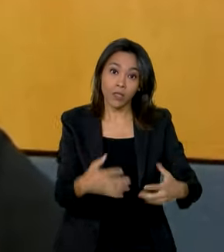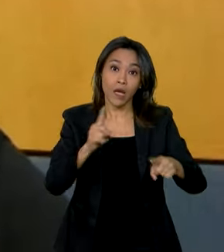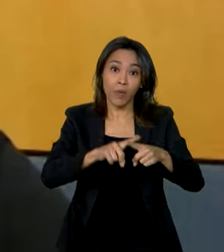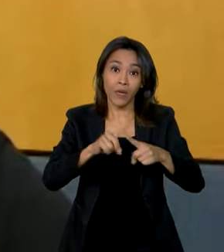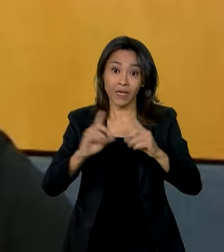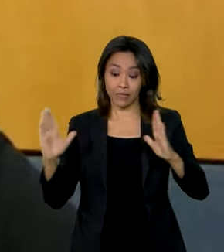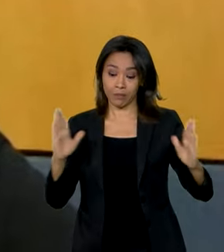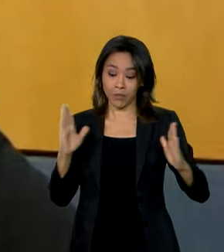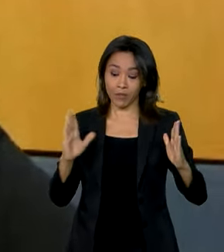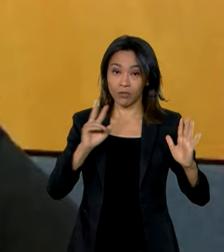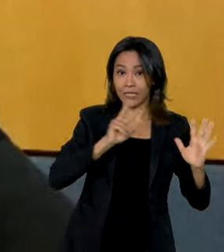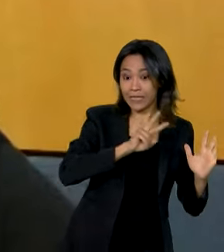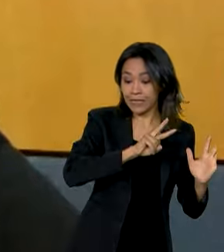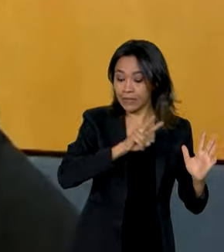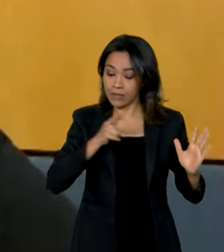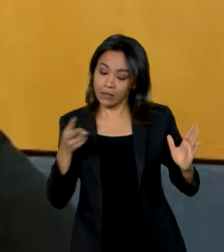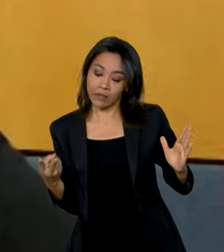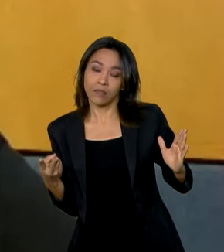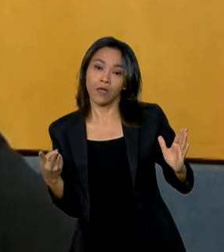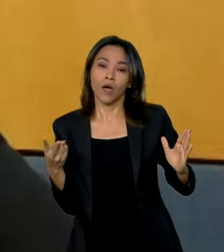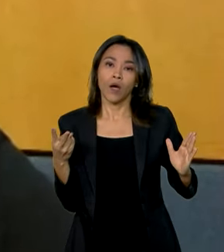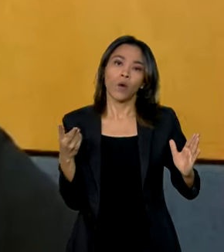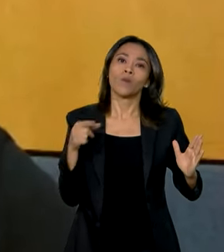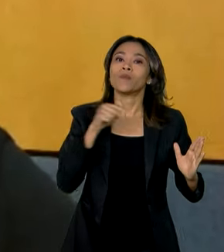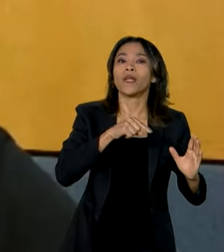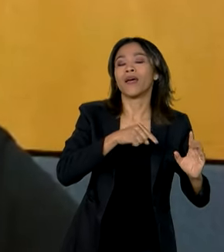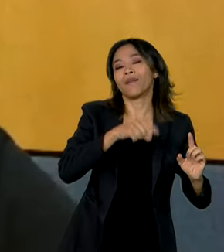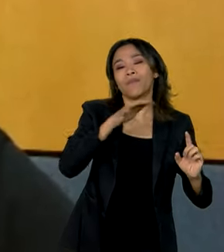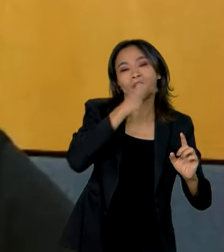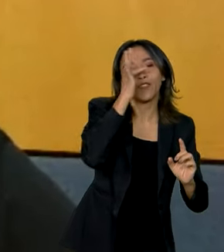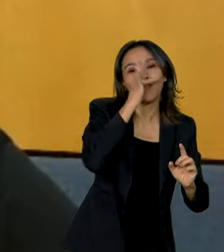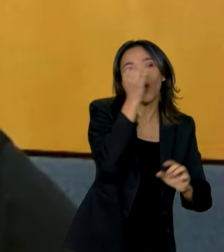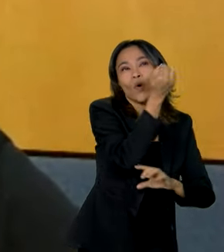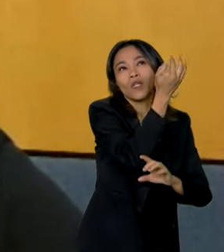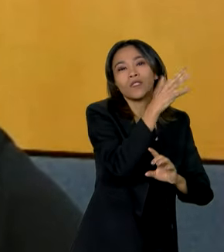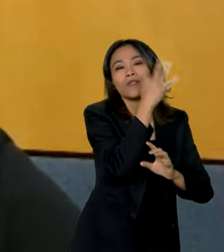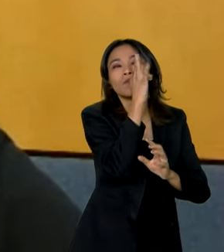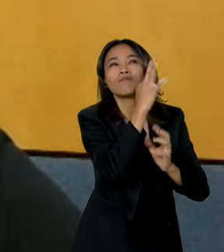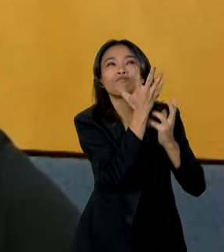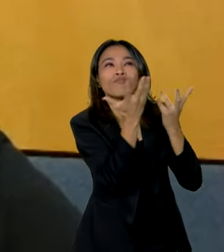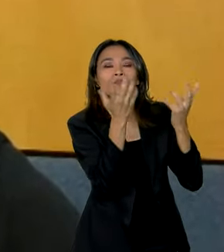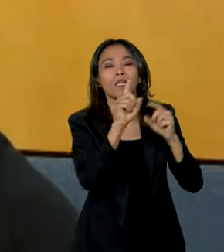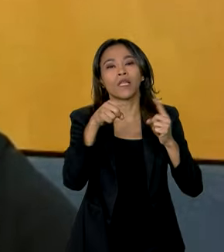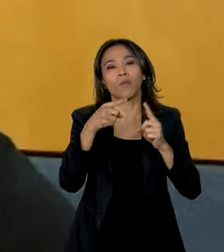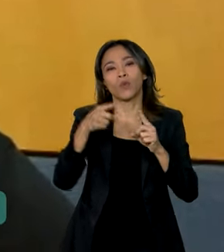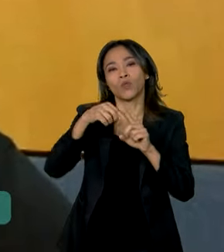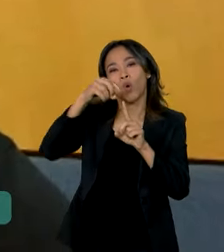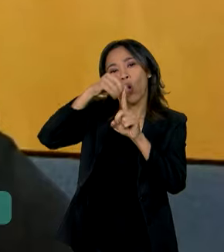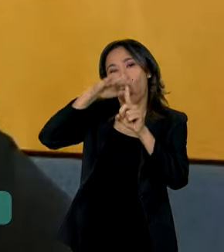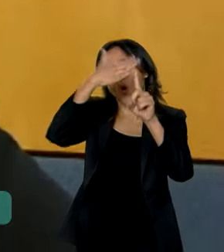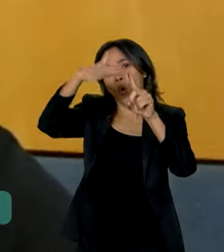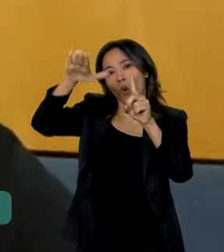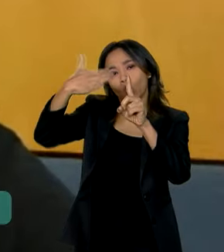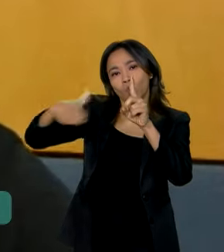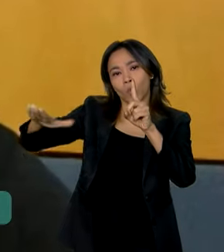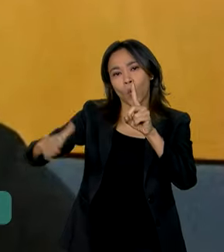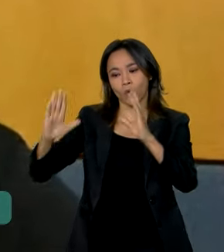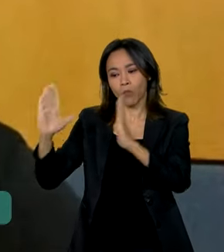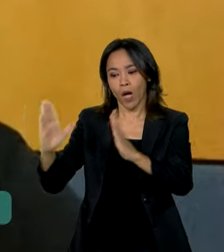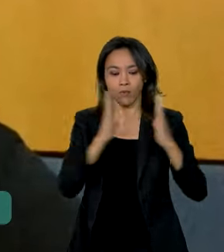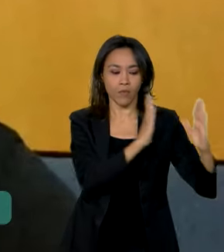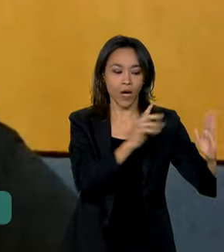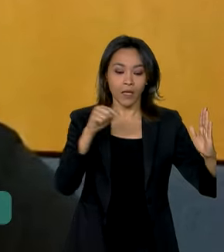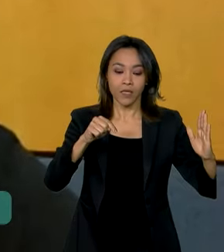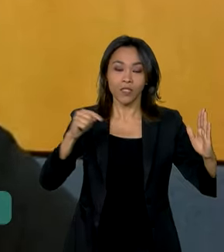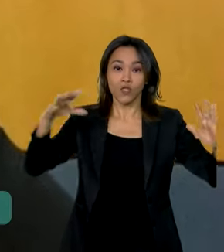transição, que são primavera e outono, essas massas de ar ficam mais frias do sul do continente e